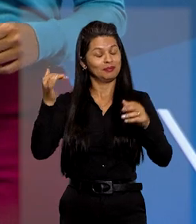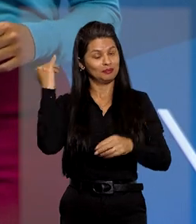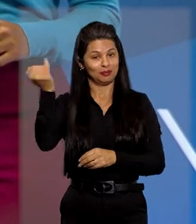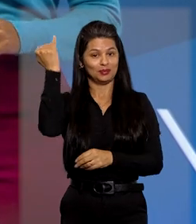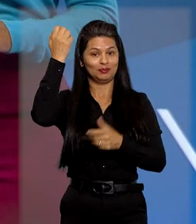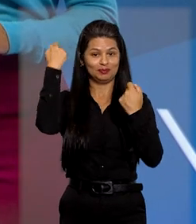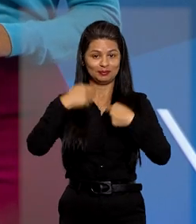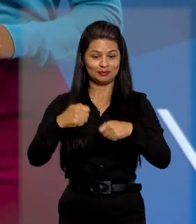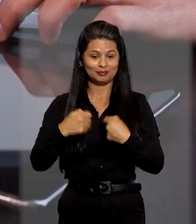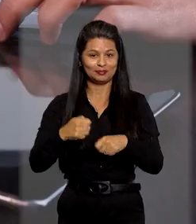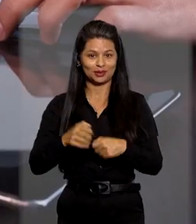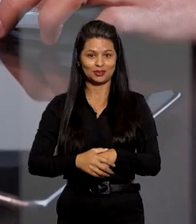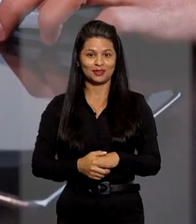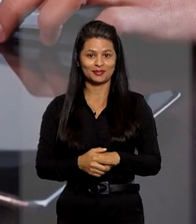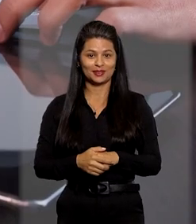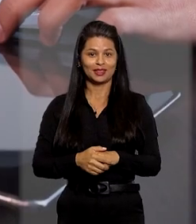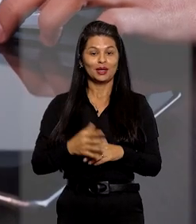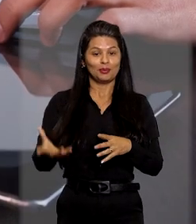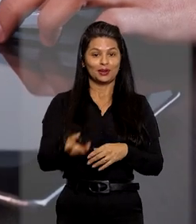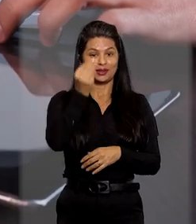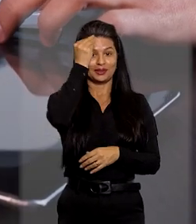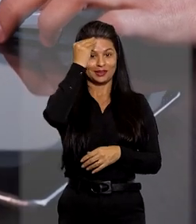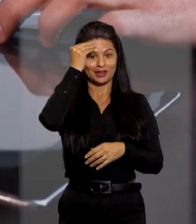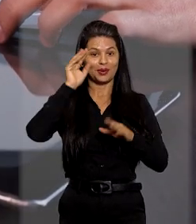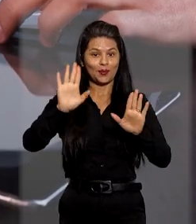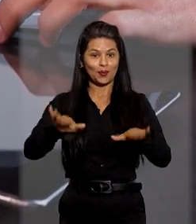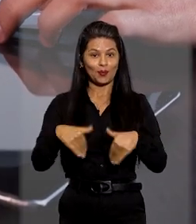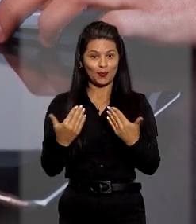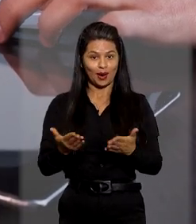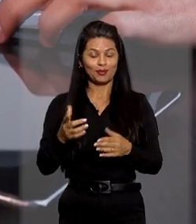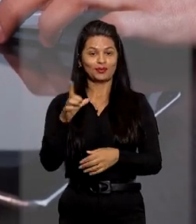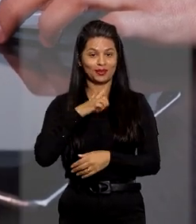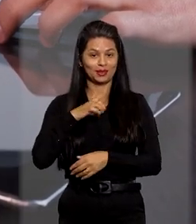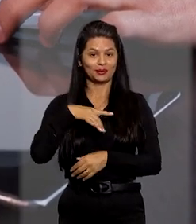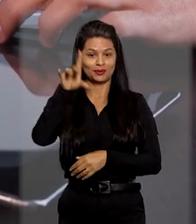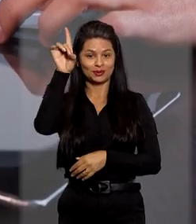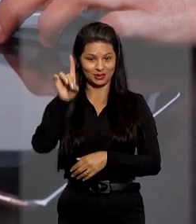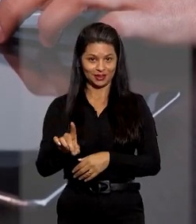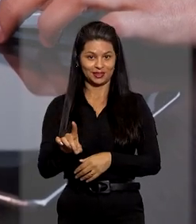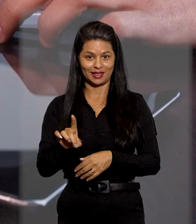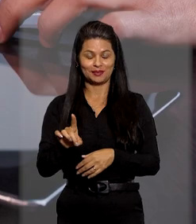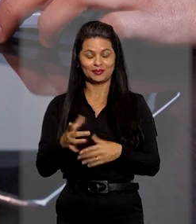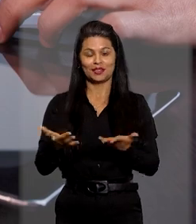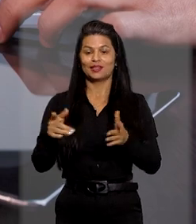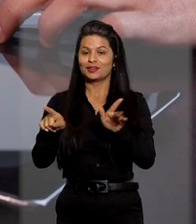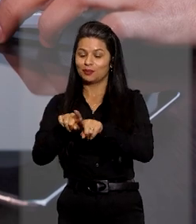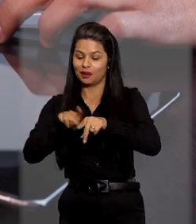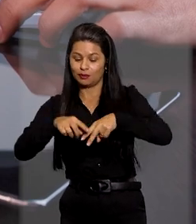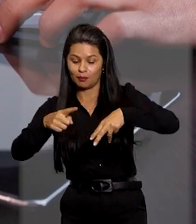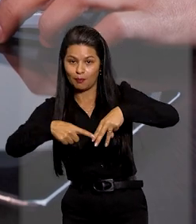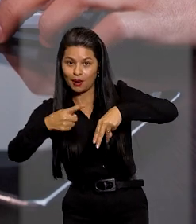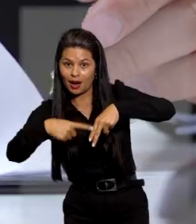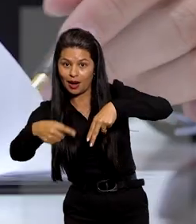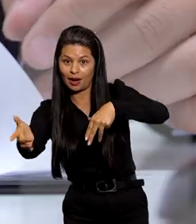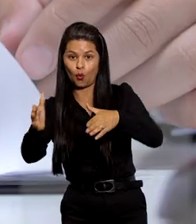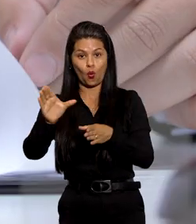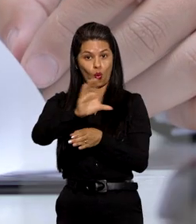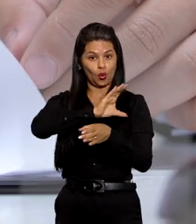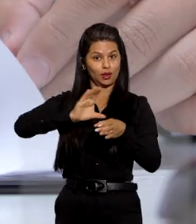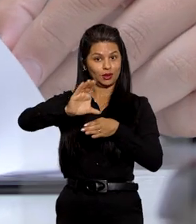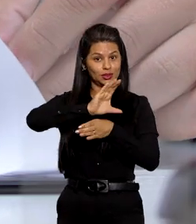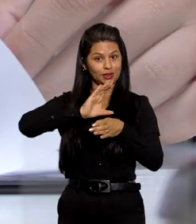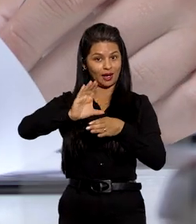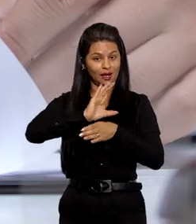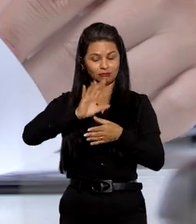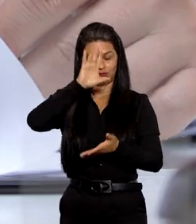necessários. Por entender que o autor da herança tem o direito de organizar e estruturar a sucessão, o colegiado